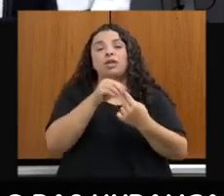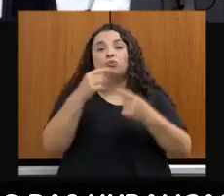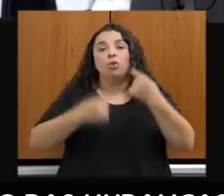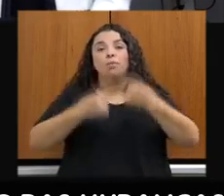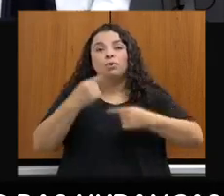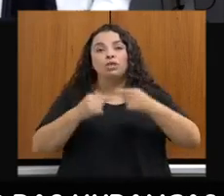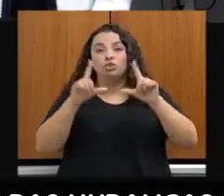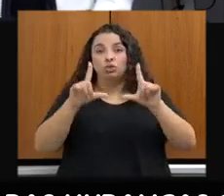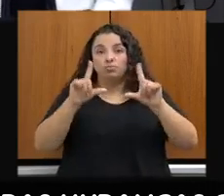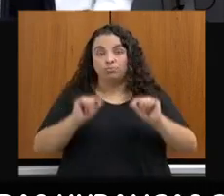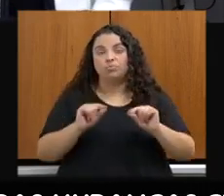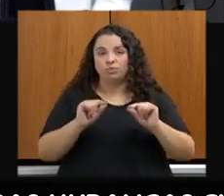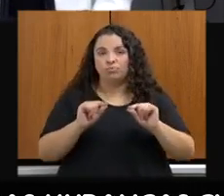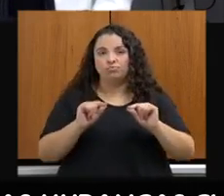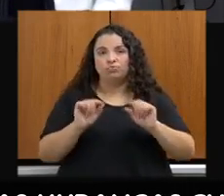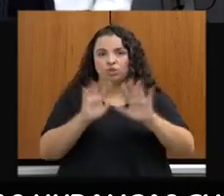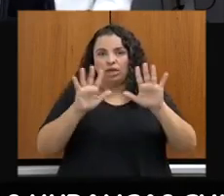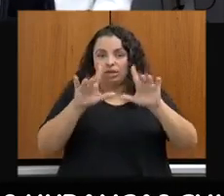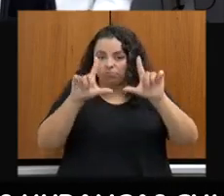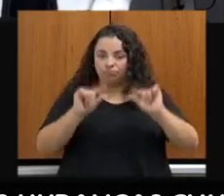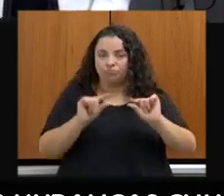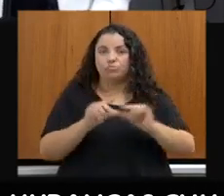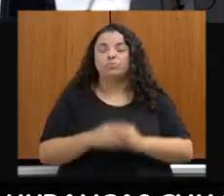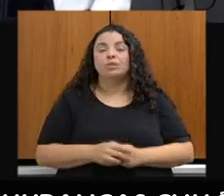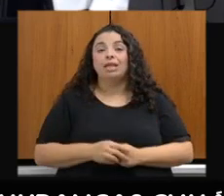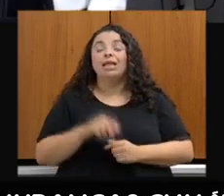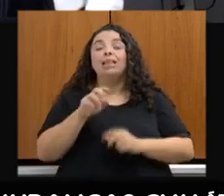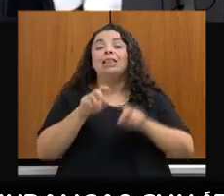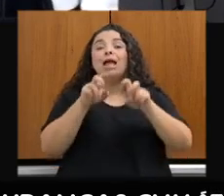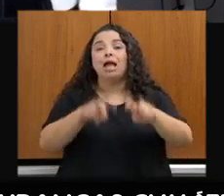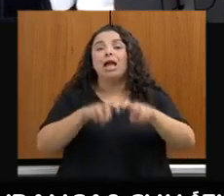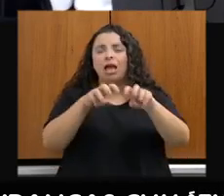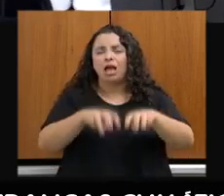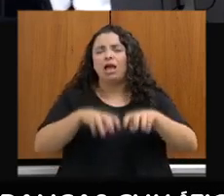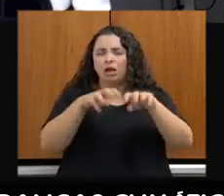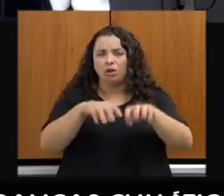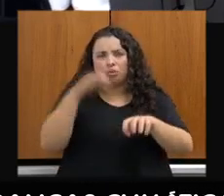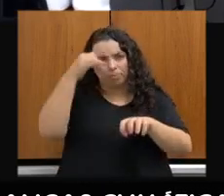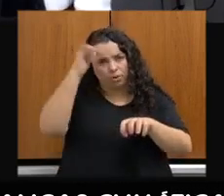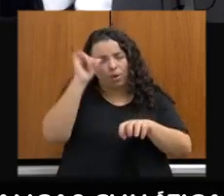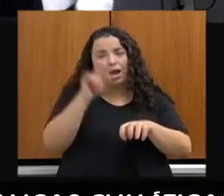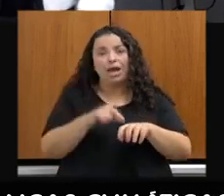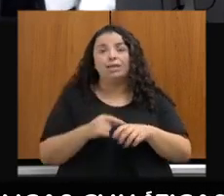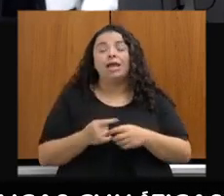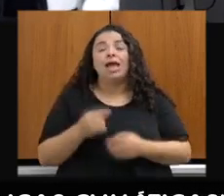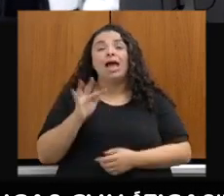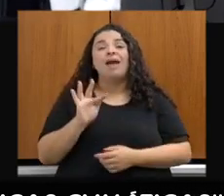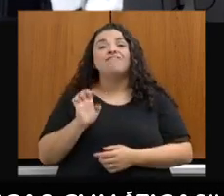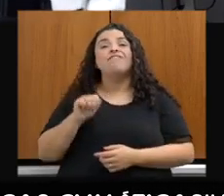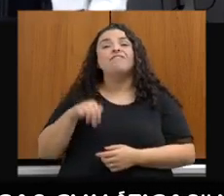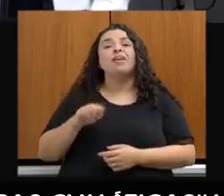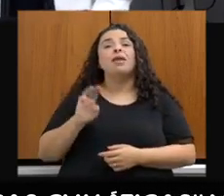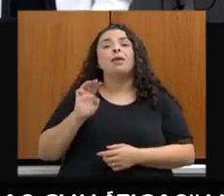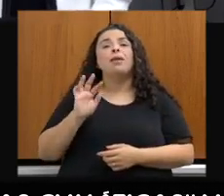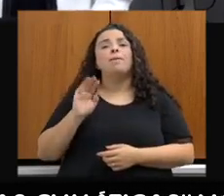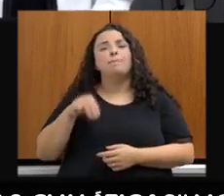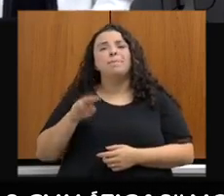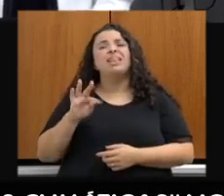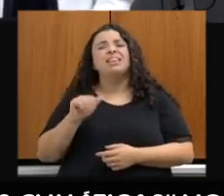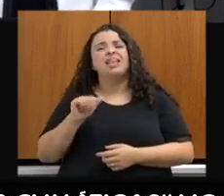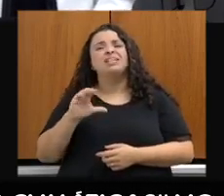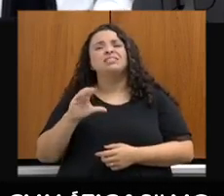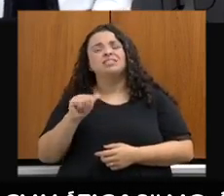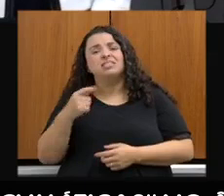emissão. Na agropecuária, por exemplo, a fermentação entérica é o maior emissor. Nós vamos, na sequência,